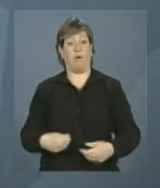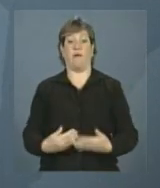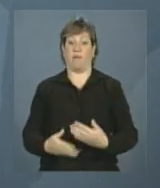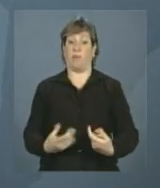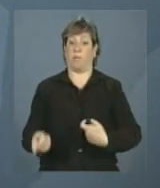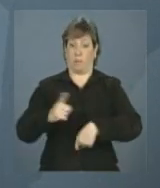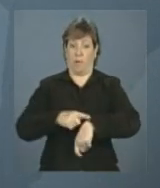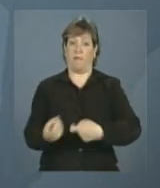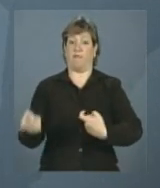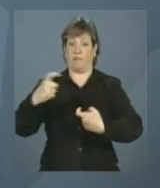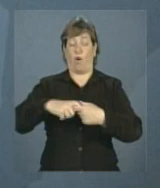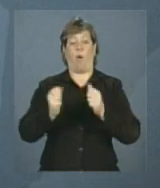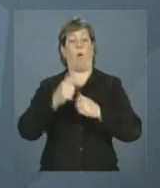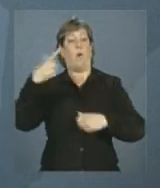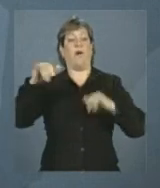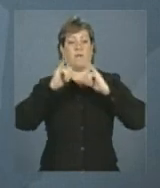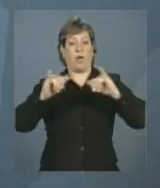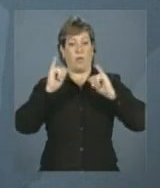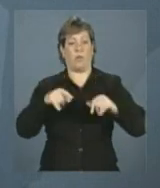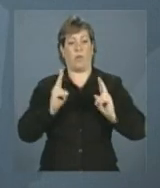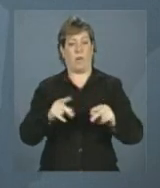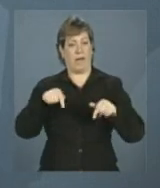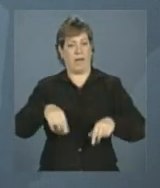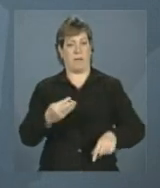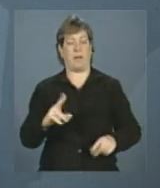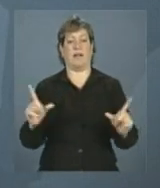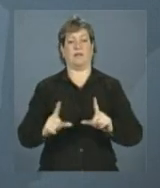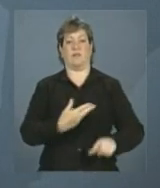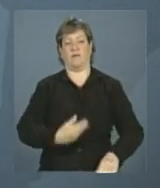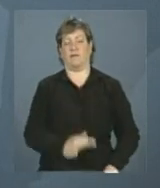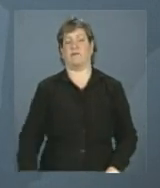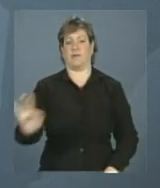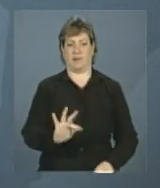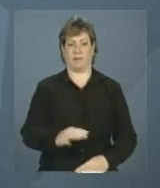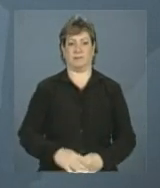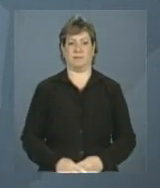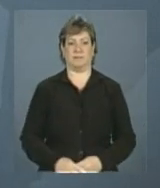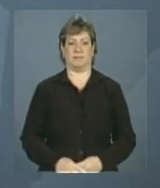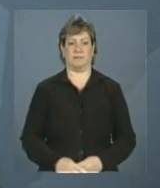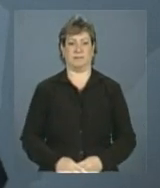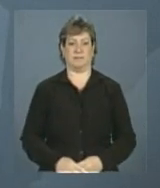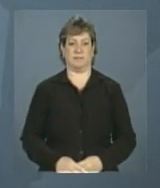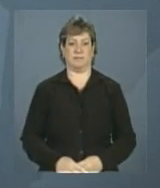voltar a qualquer momento com outras informações. Continue com a gente, NBR, a TV do Governo Federal.